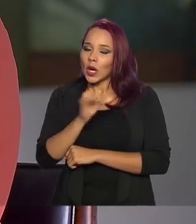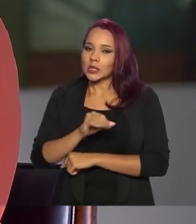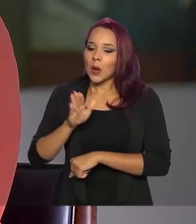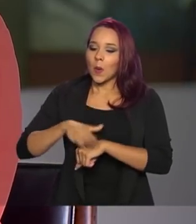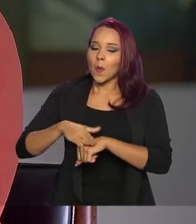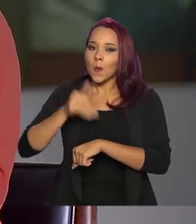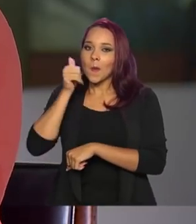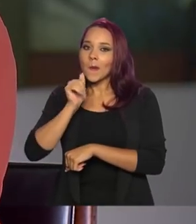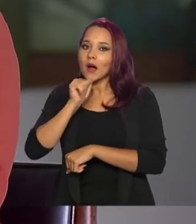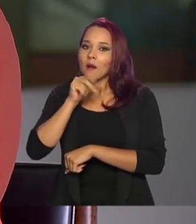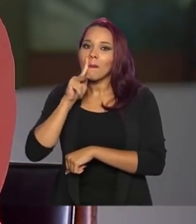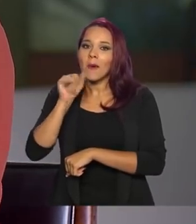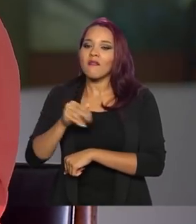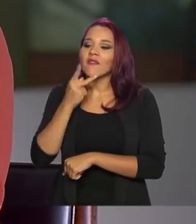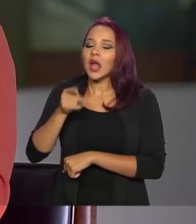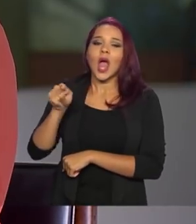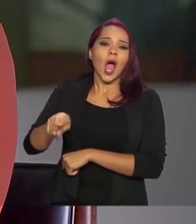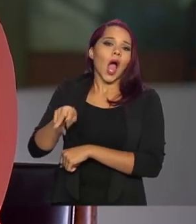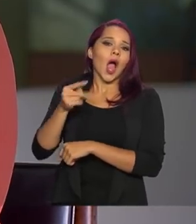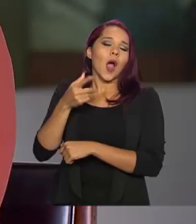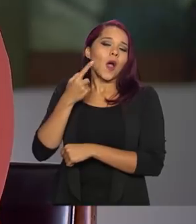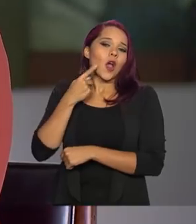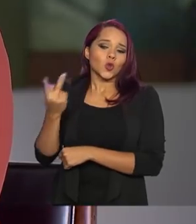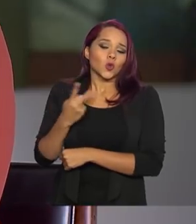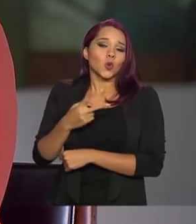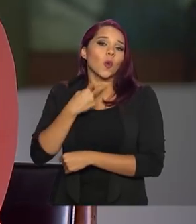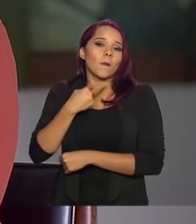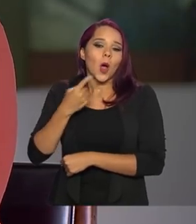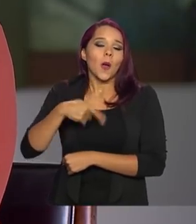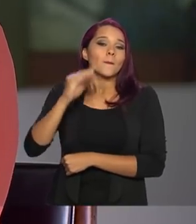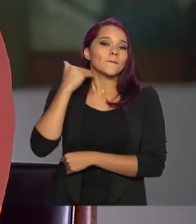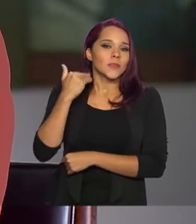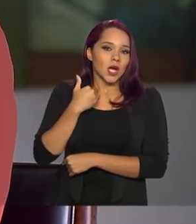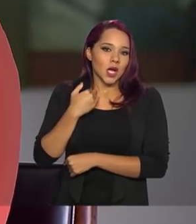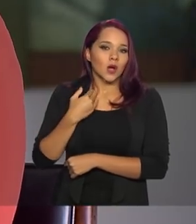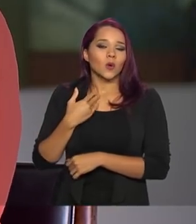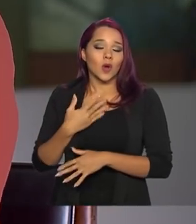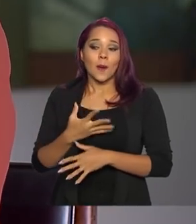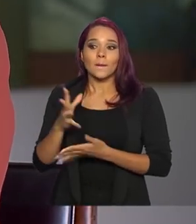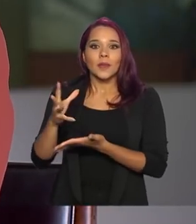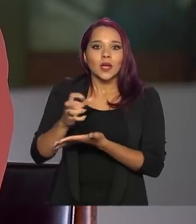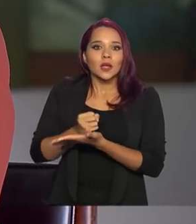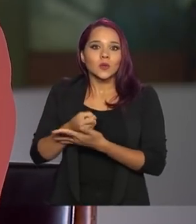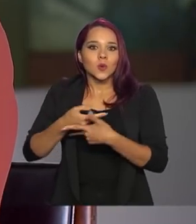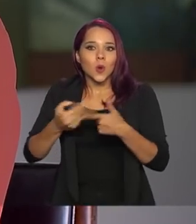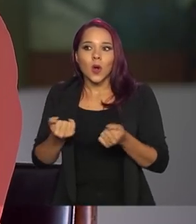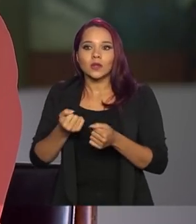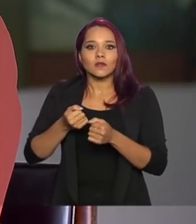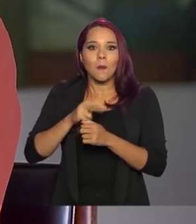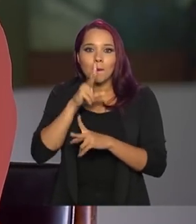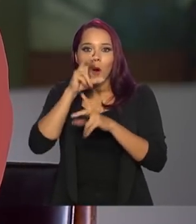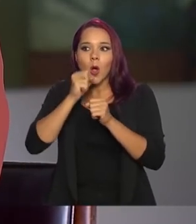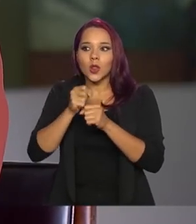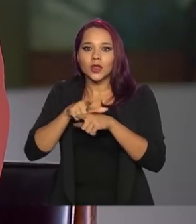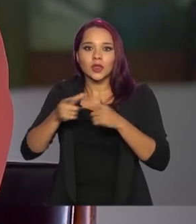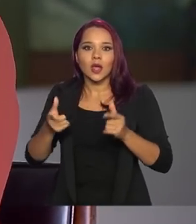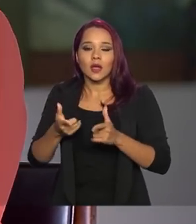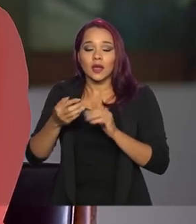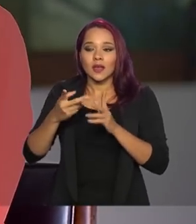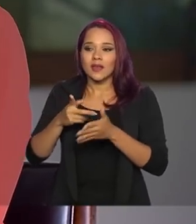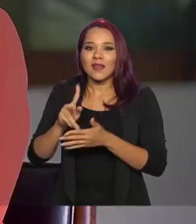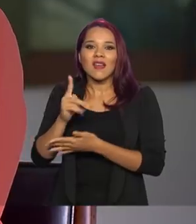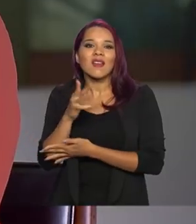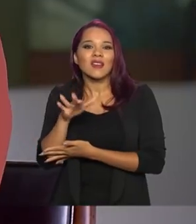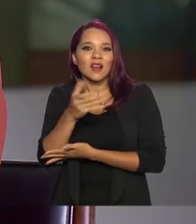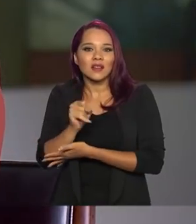e mamãe, dizendo que como papai e mamãe não pode sair para ir no banco, pegando procuração de amplos poderes e antecipando